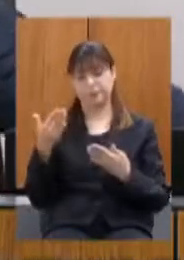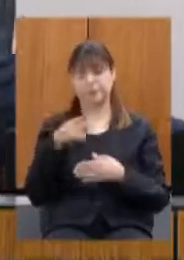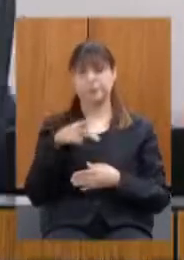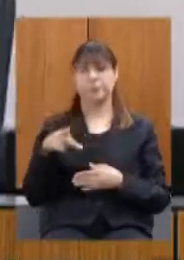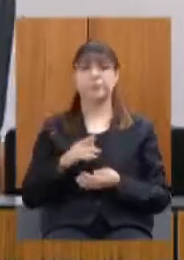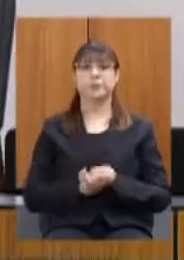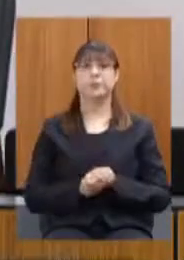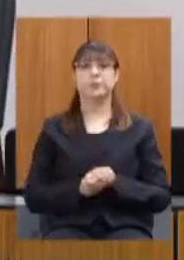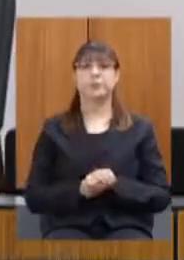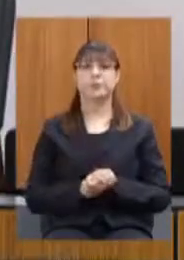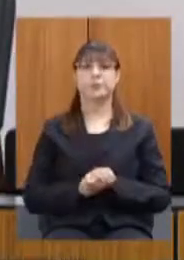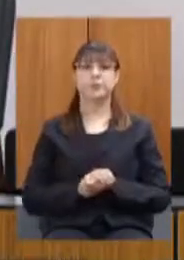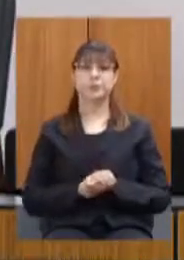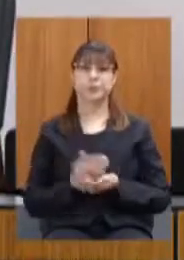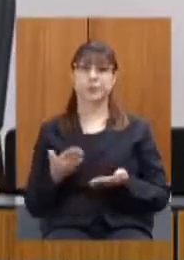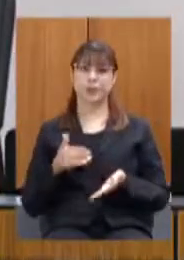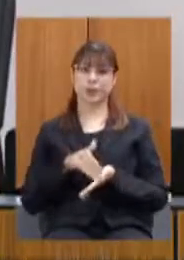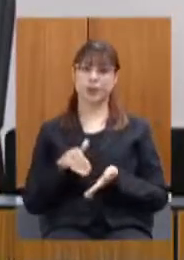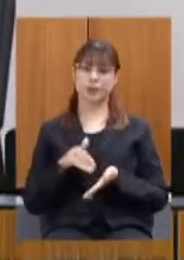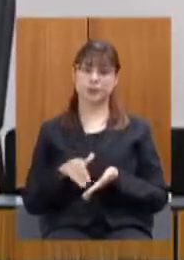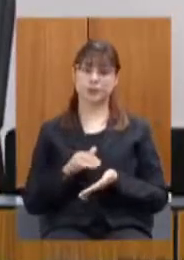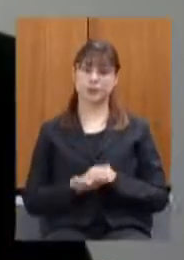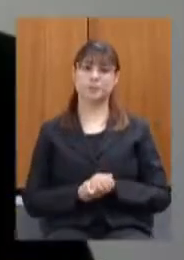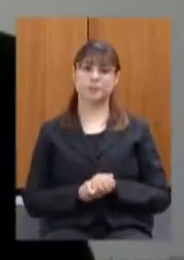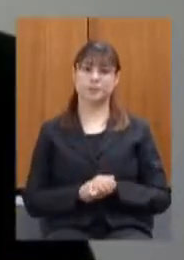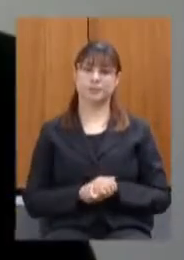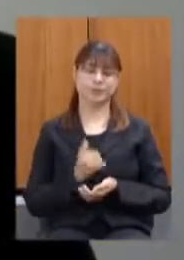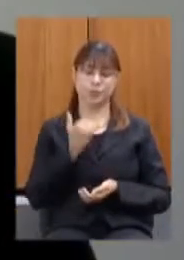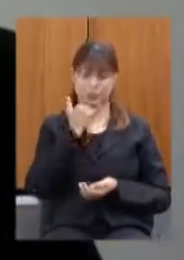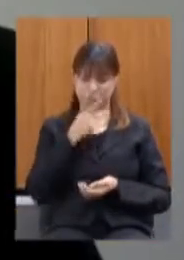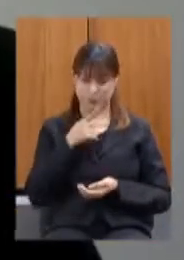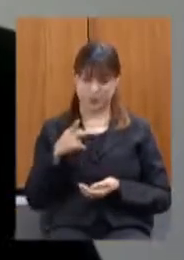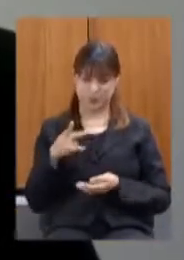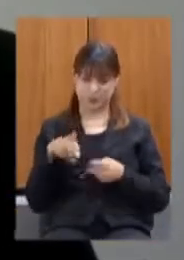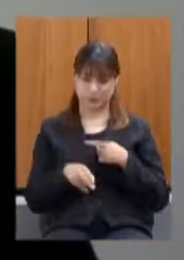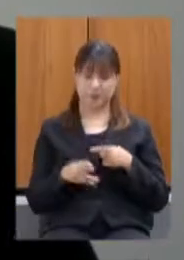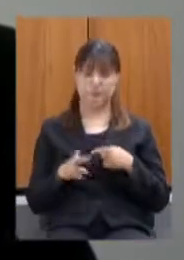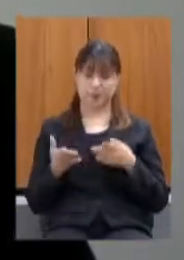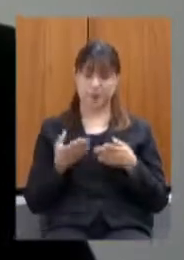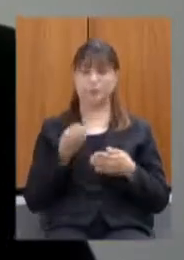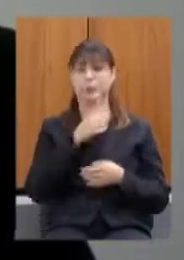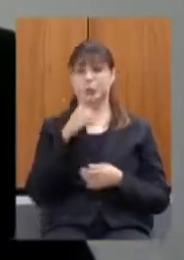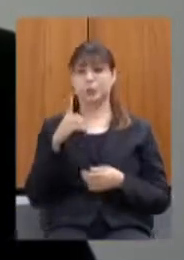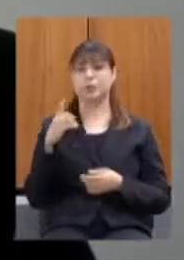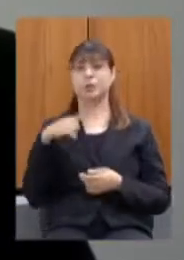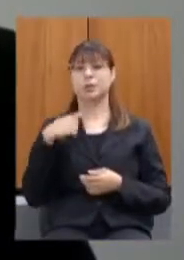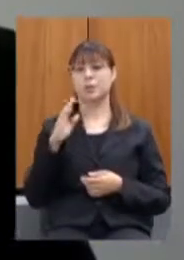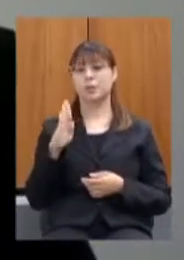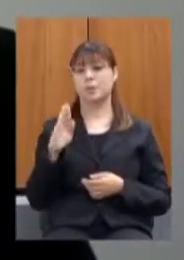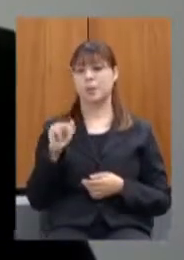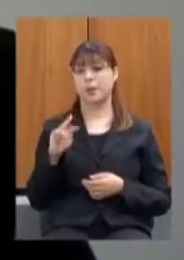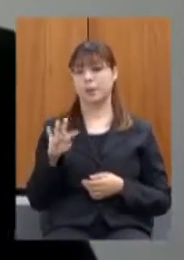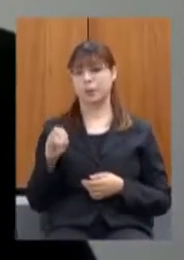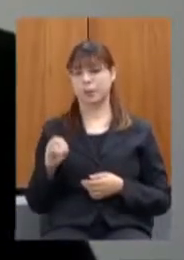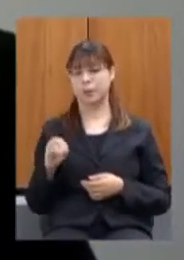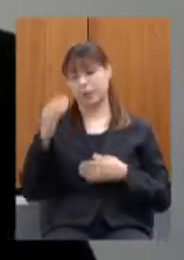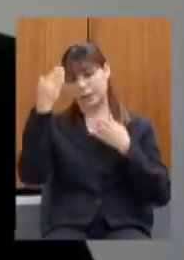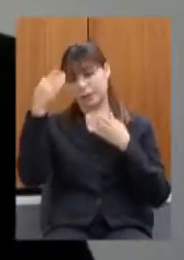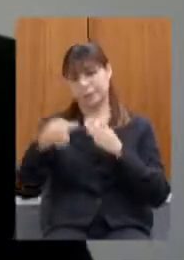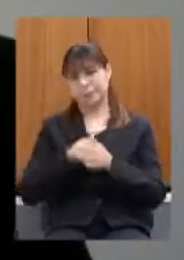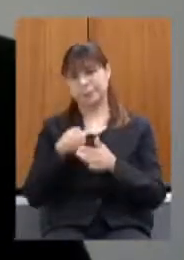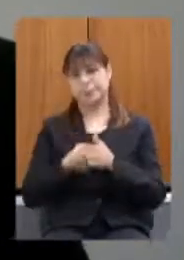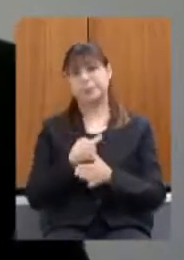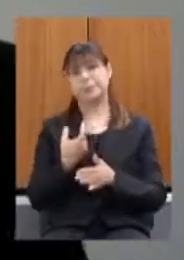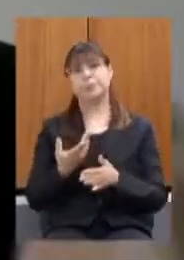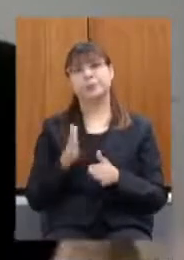obrigado, deputado dia, deputado desculpa, presidente bom dia deputado Bartô obrigado pelas perguntas com relação